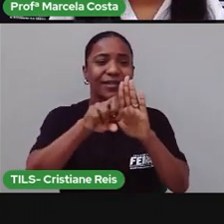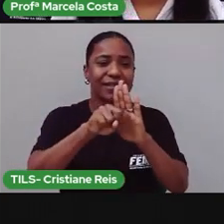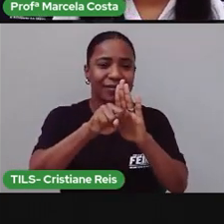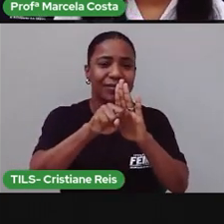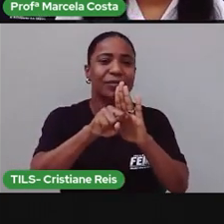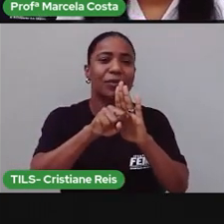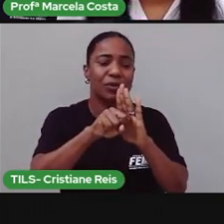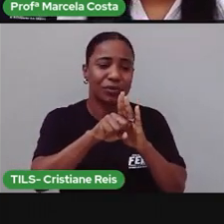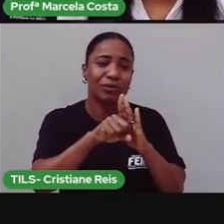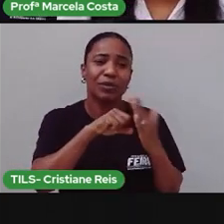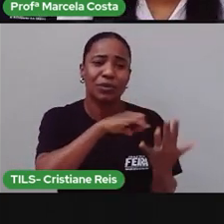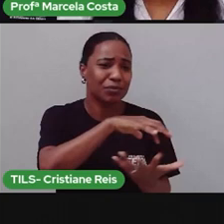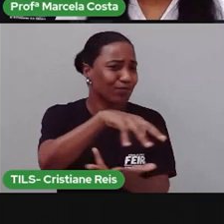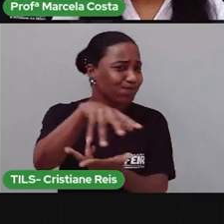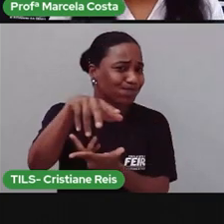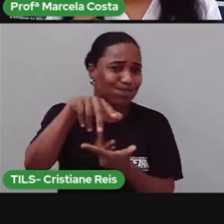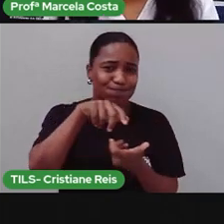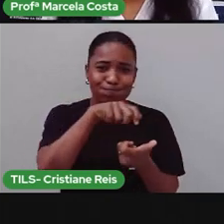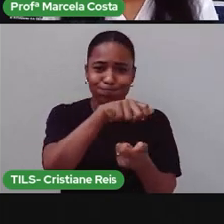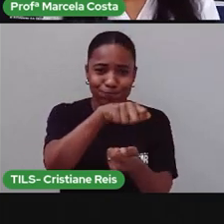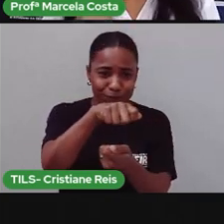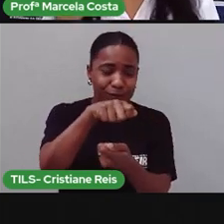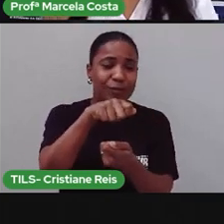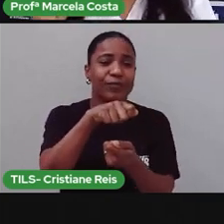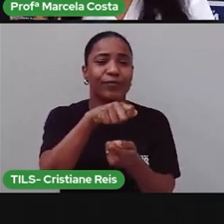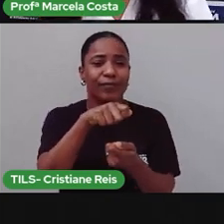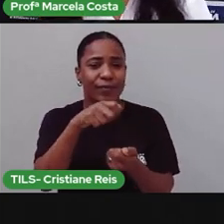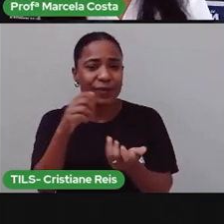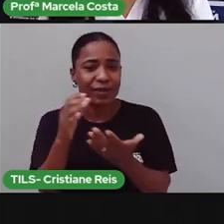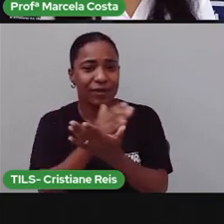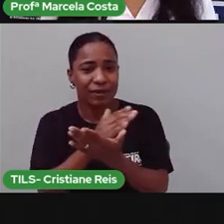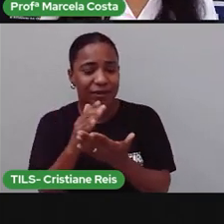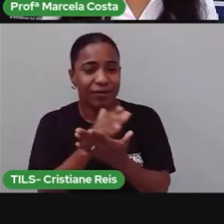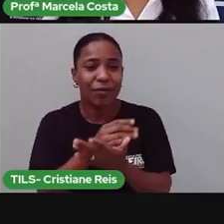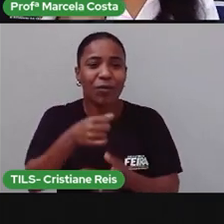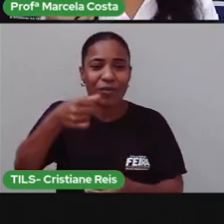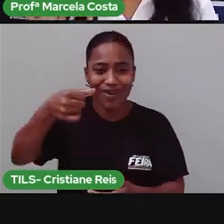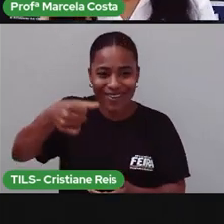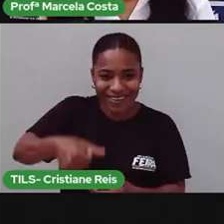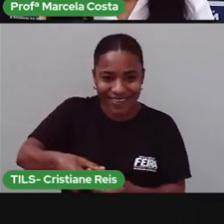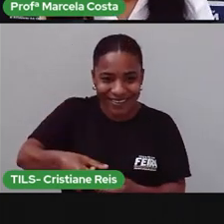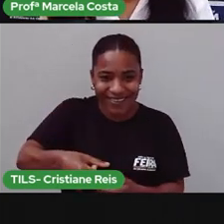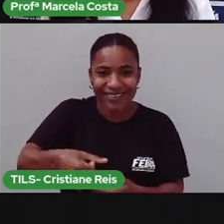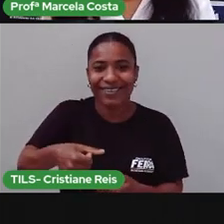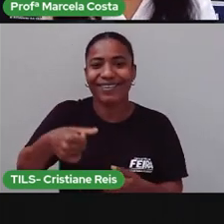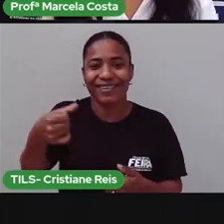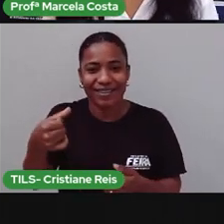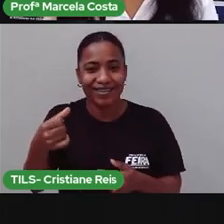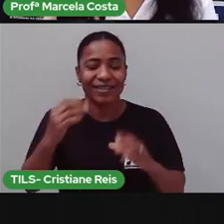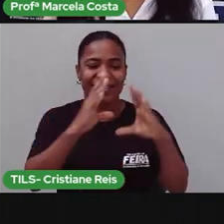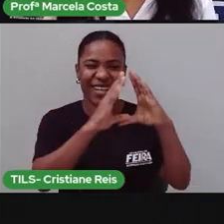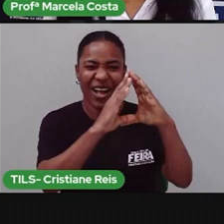a gente já começou, tem símbolos universais, como botão de liga e desliga, de emoji.